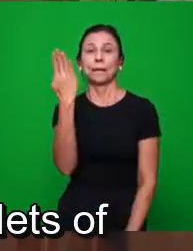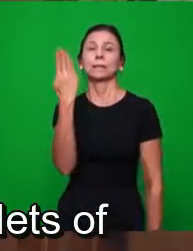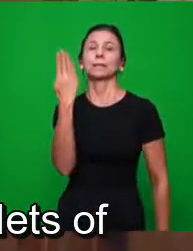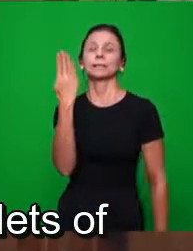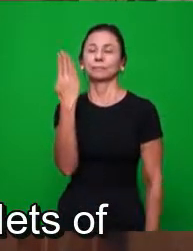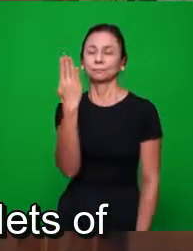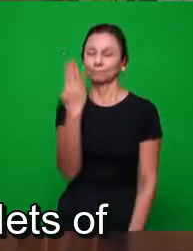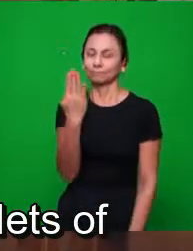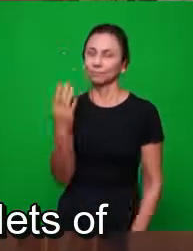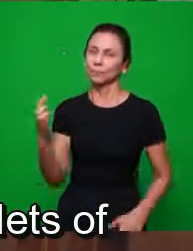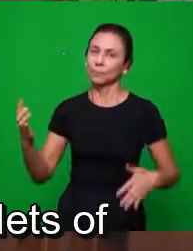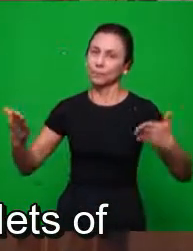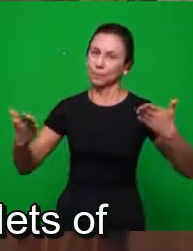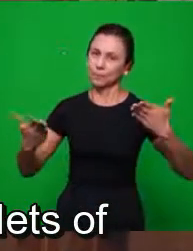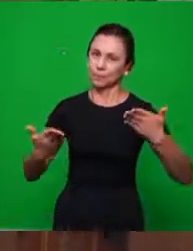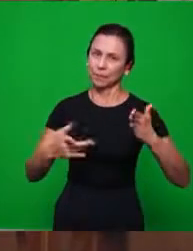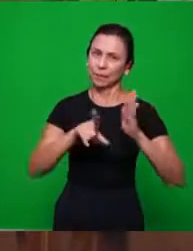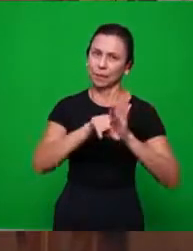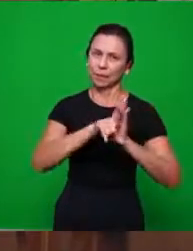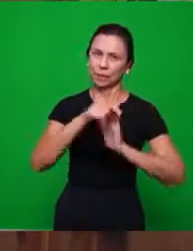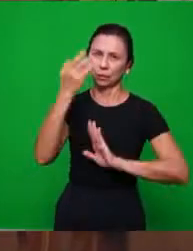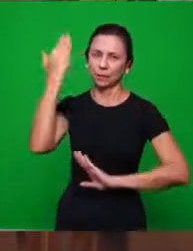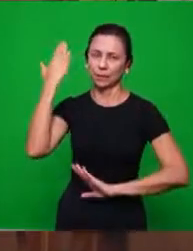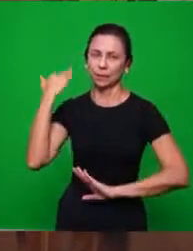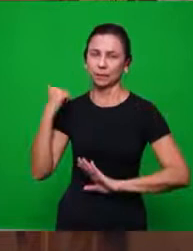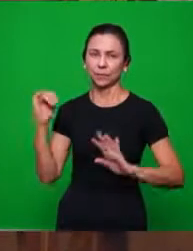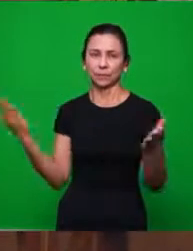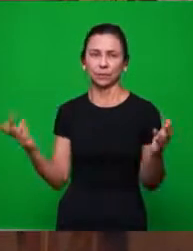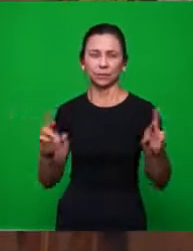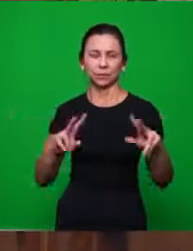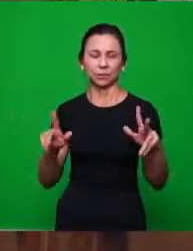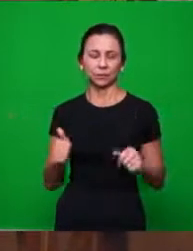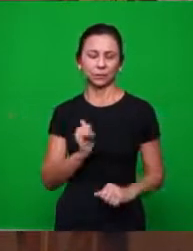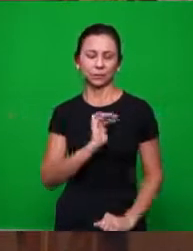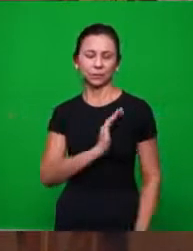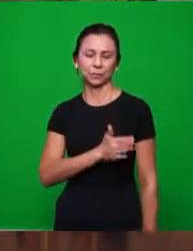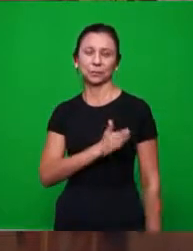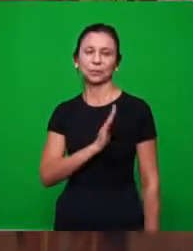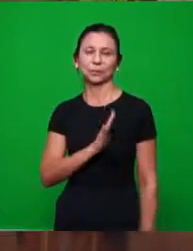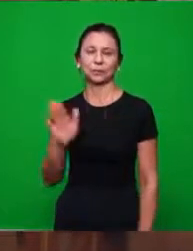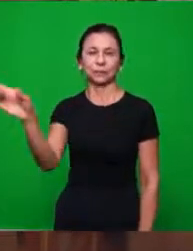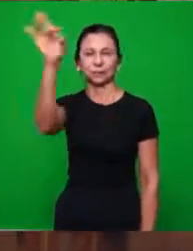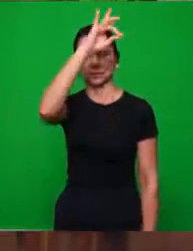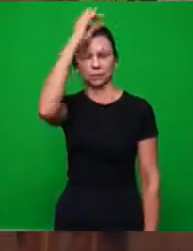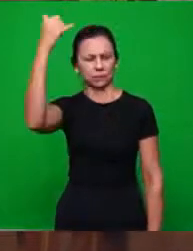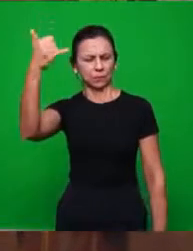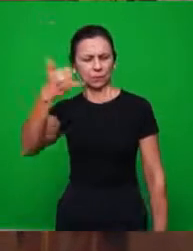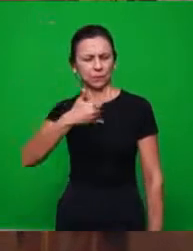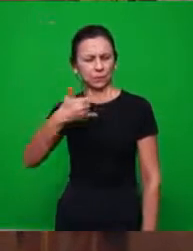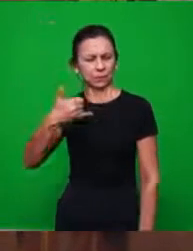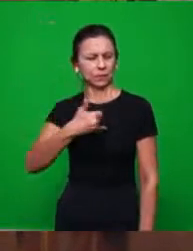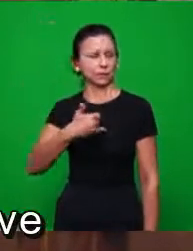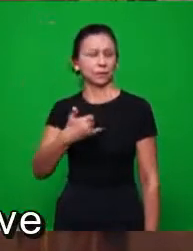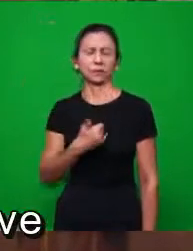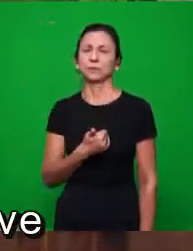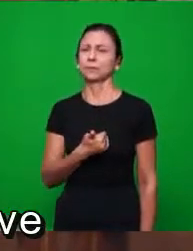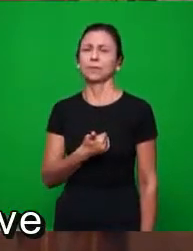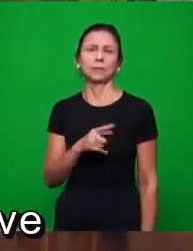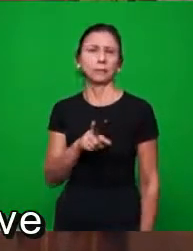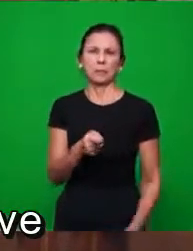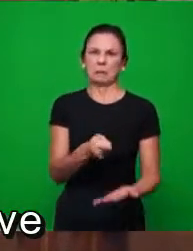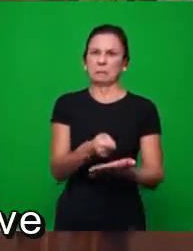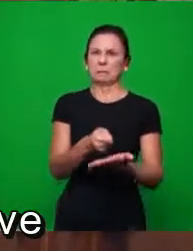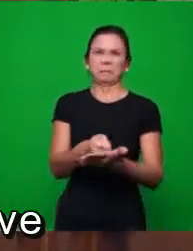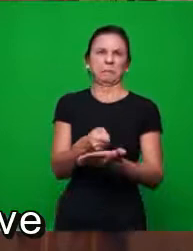agora é o que está escrito na tábua do coração, que é aquilo que o Espírito Santo está ditando para a sua vida, não é aquilo que você é